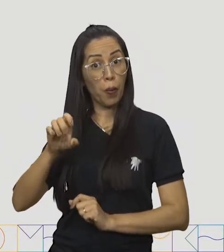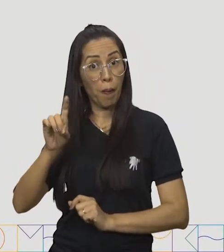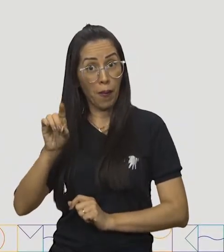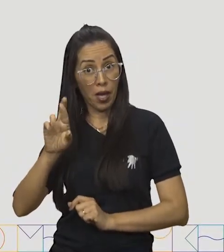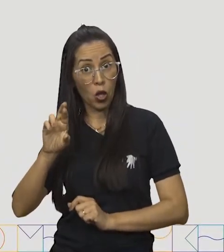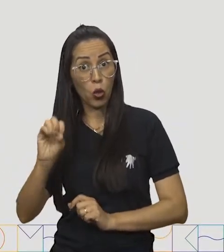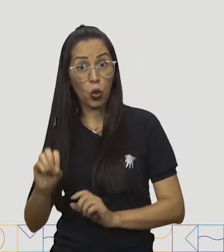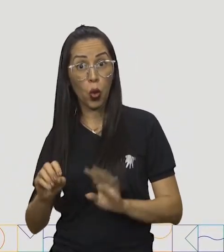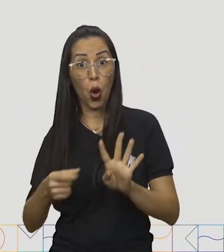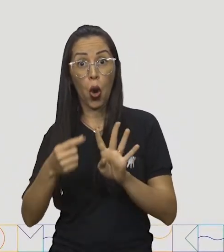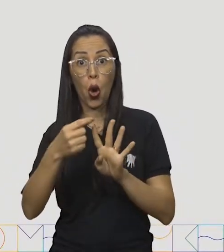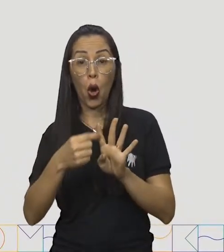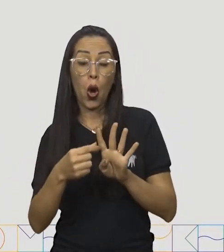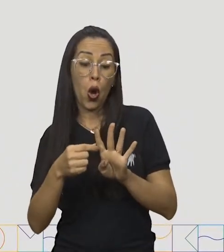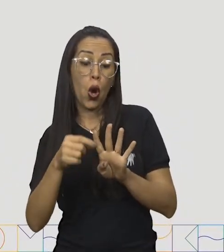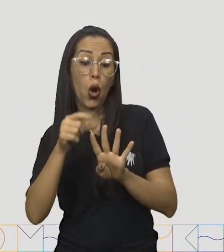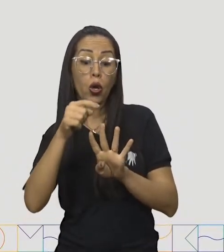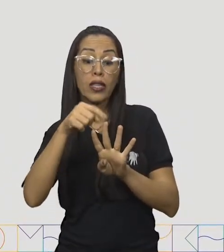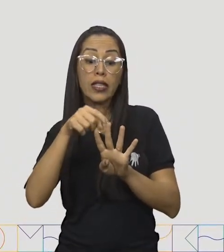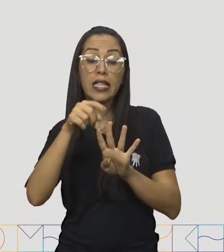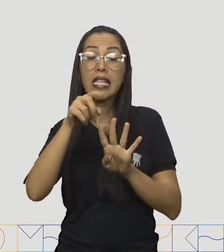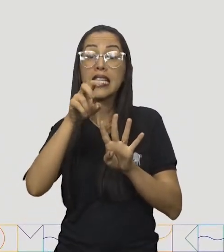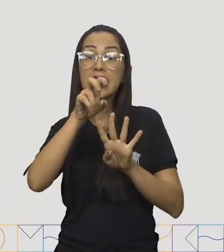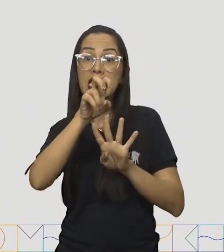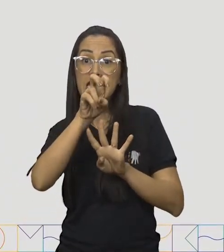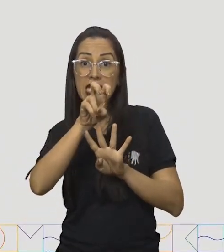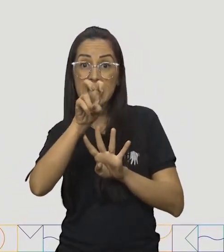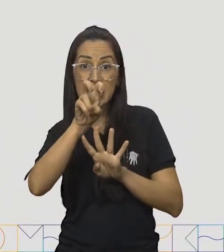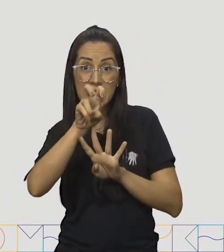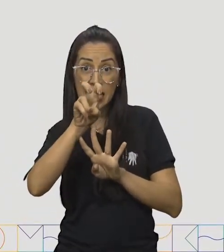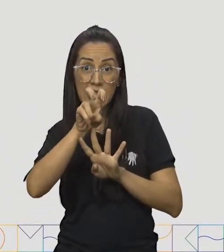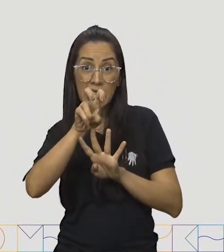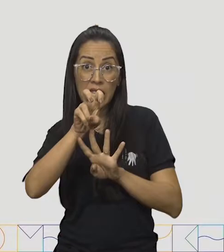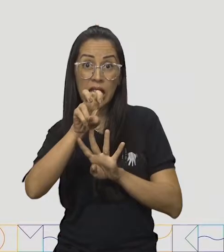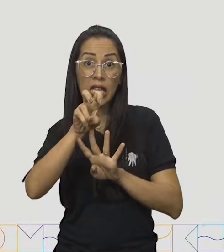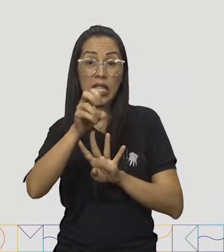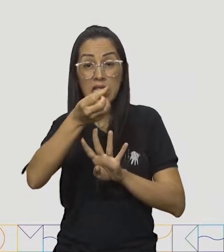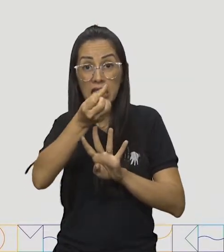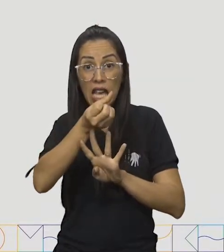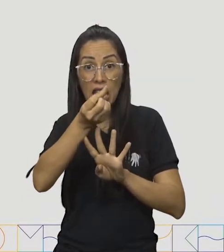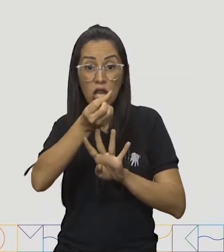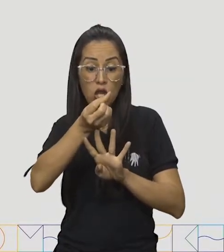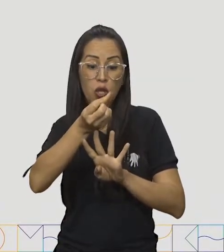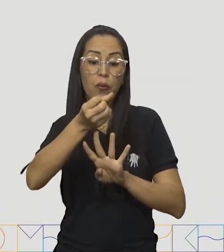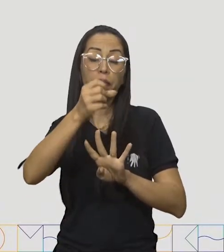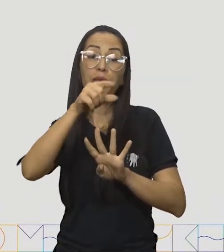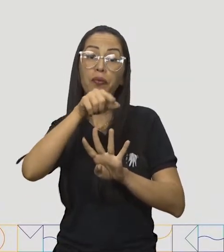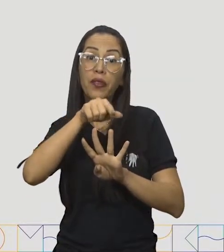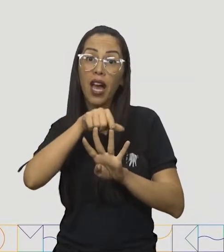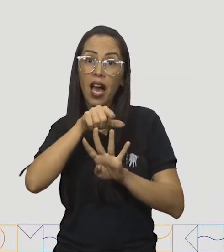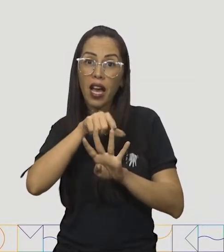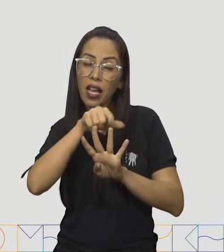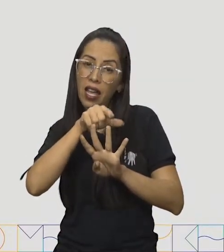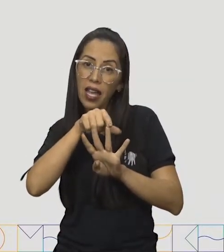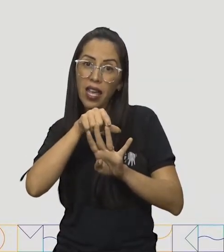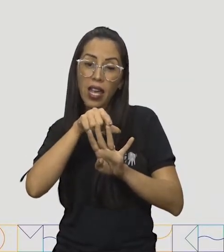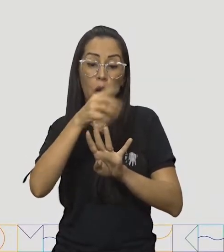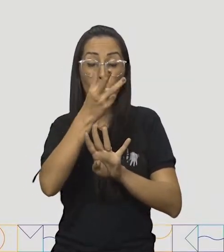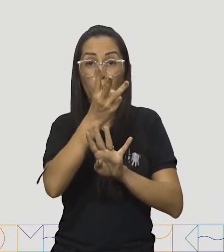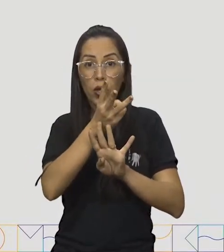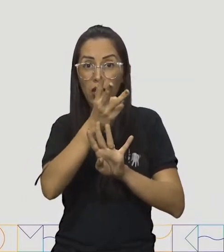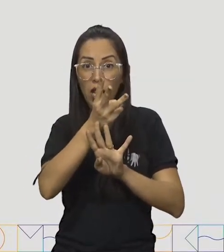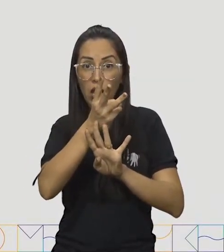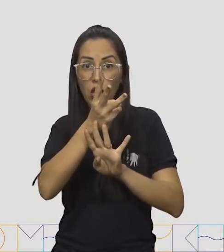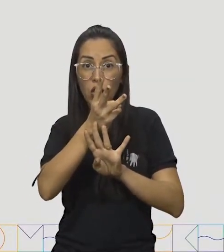cinco. No pino da dezena, ela colocou seis. E no pino da centena, ela colocou três.